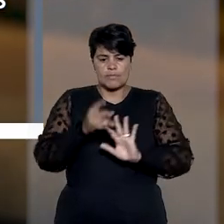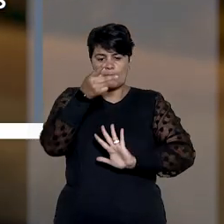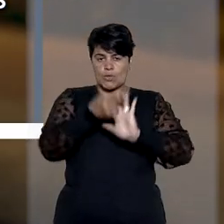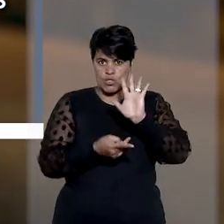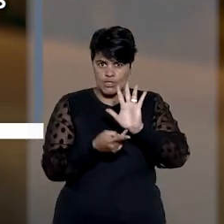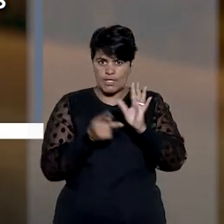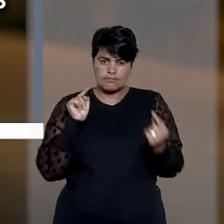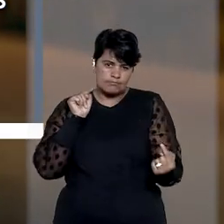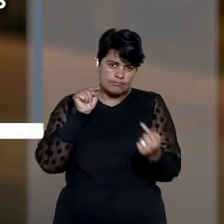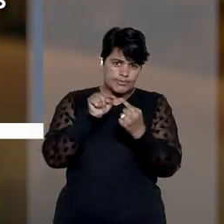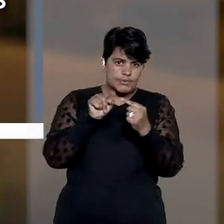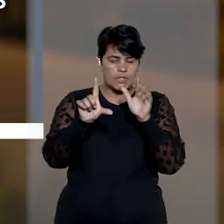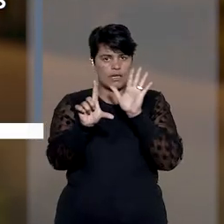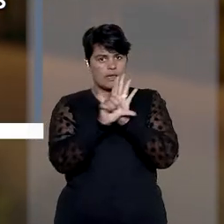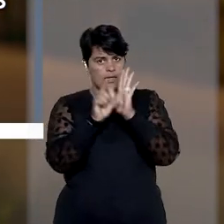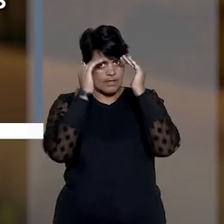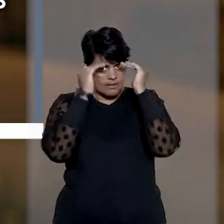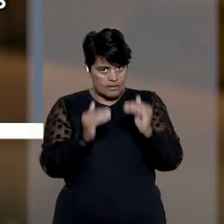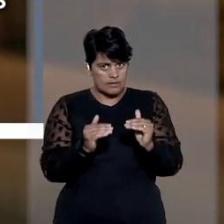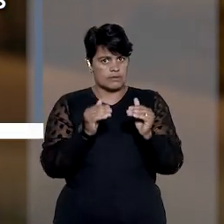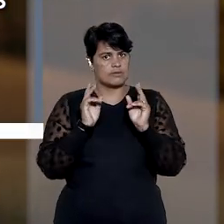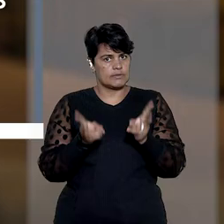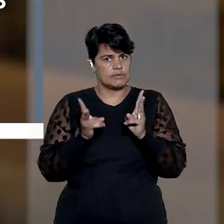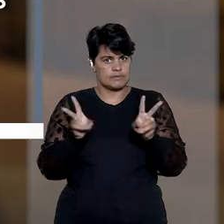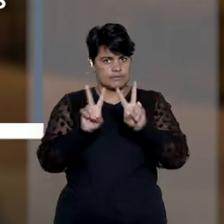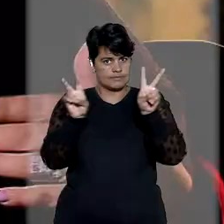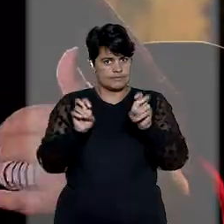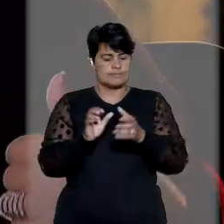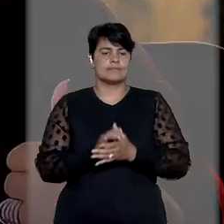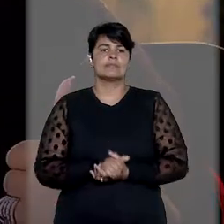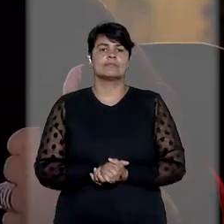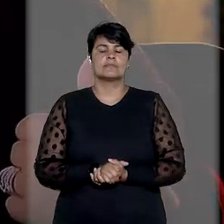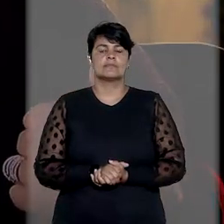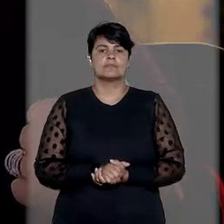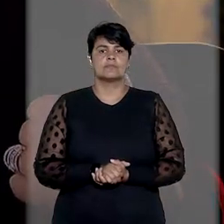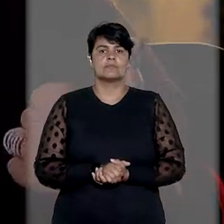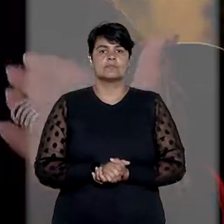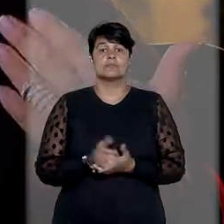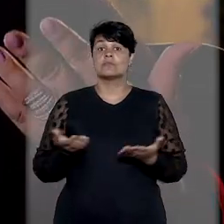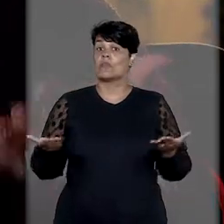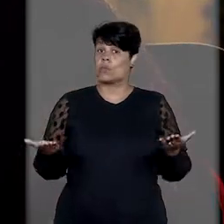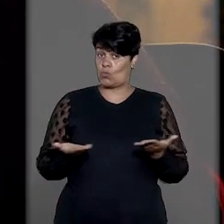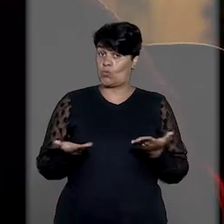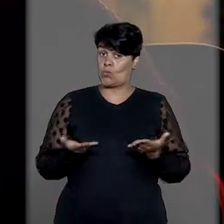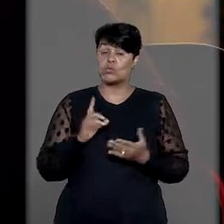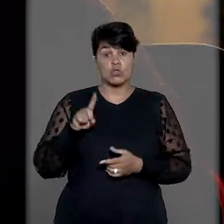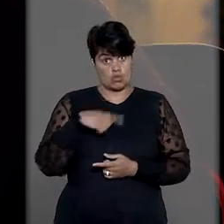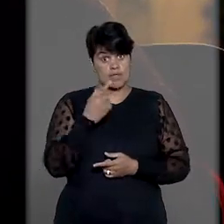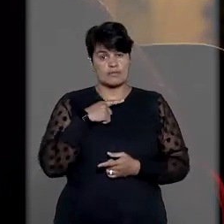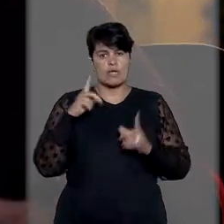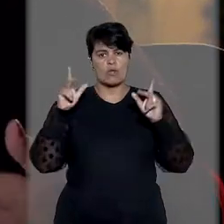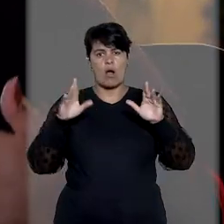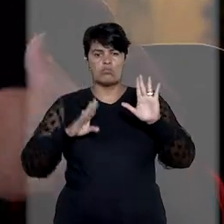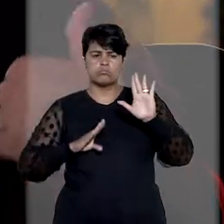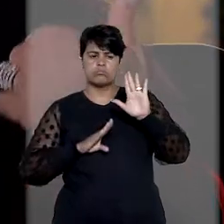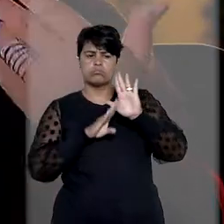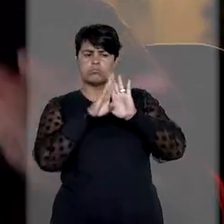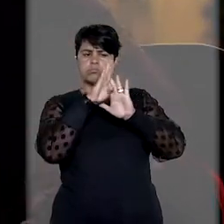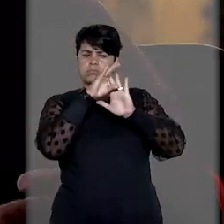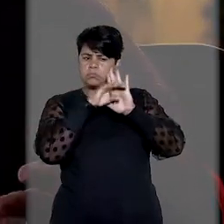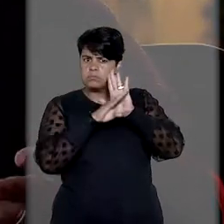de acordo com as legislações existentes sobre o tema. Hoje, nós temos um indicador estratégico,